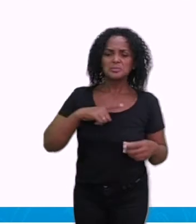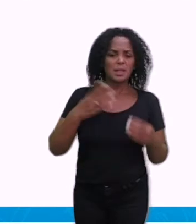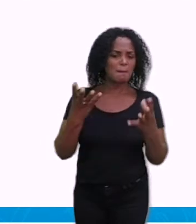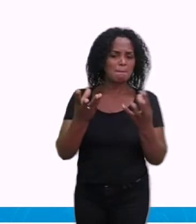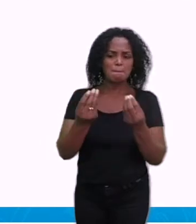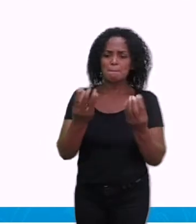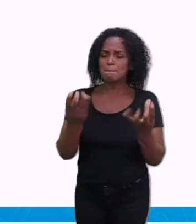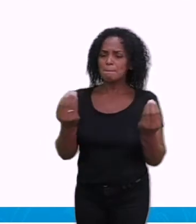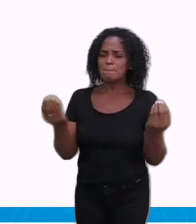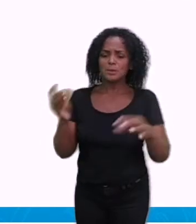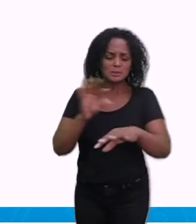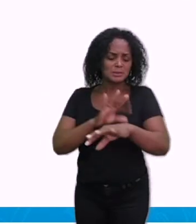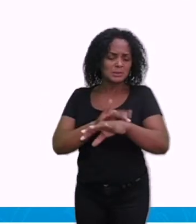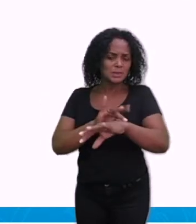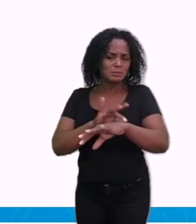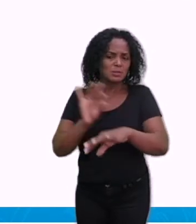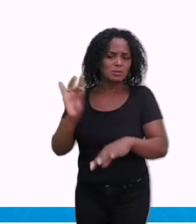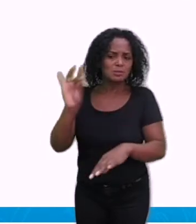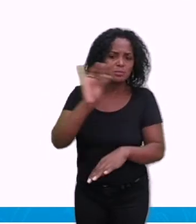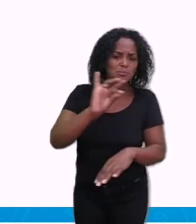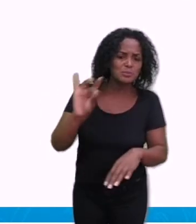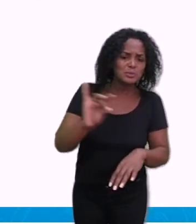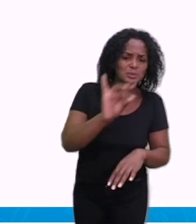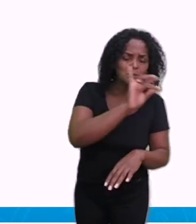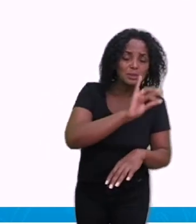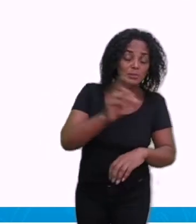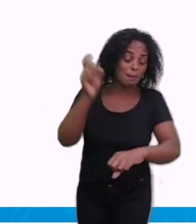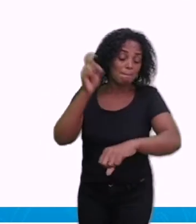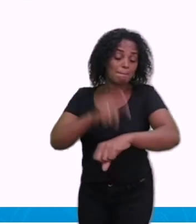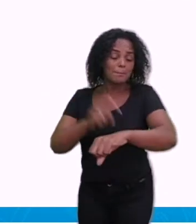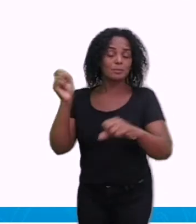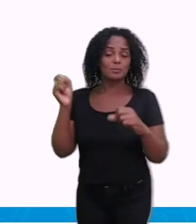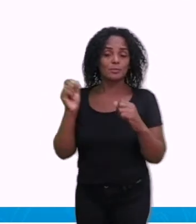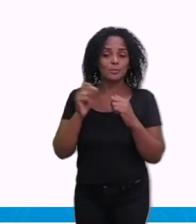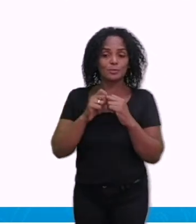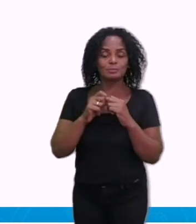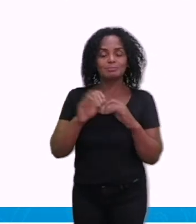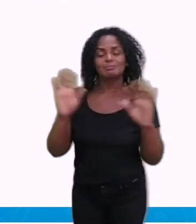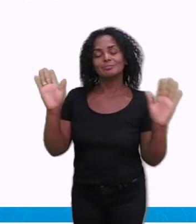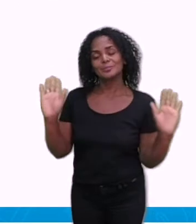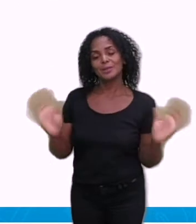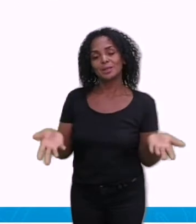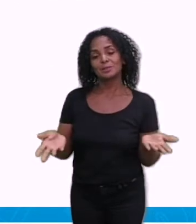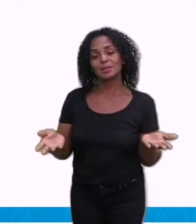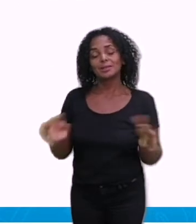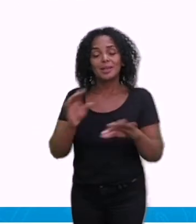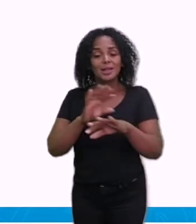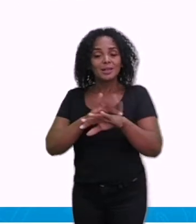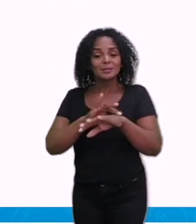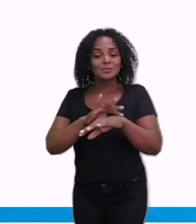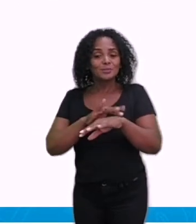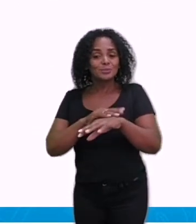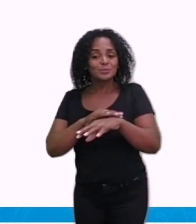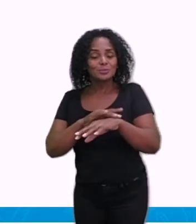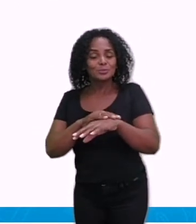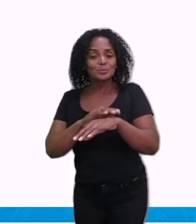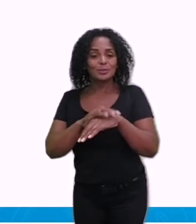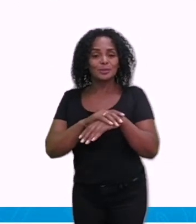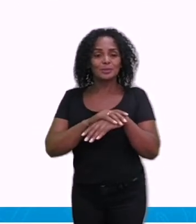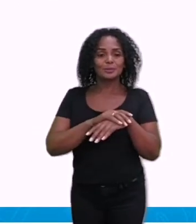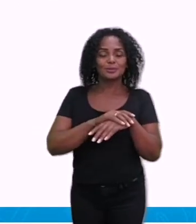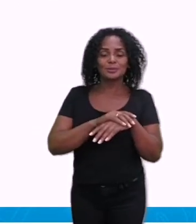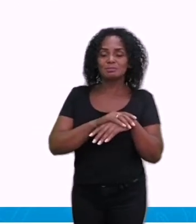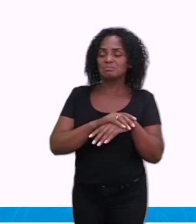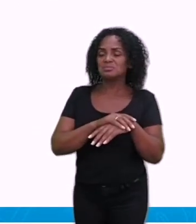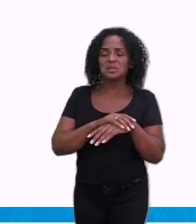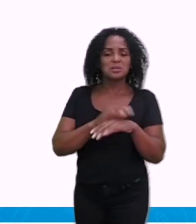dengue. O mosquito picou ela e agora ela está infectada. Mas ela não apresentou